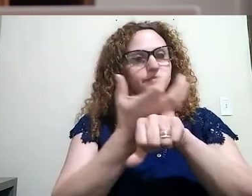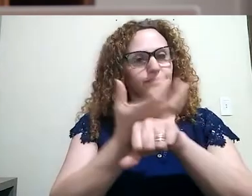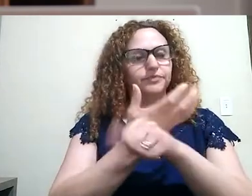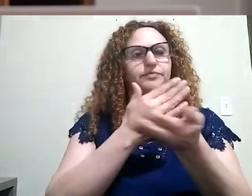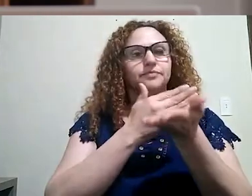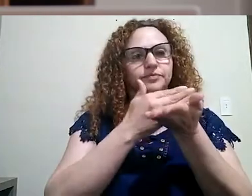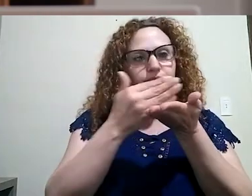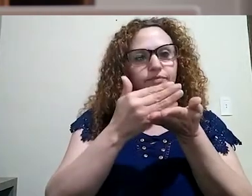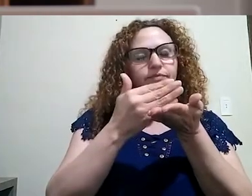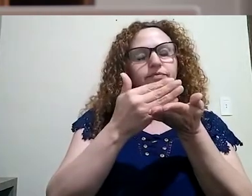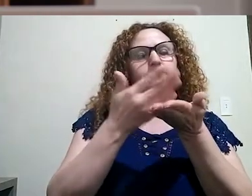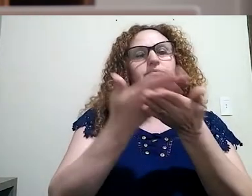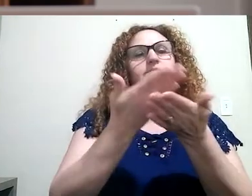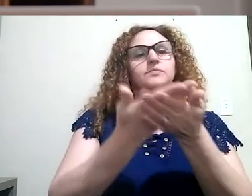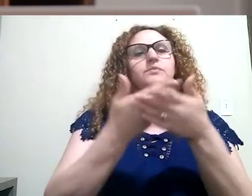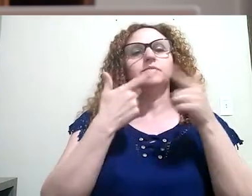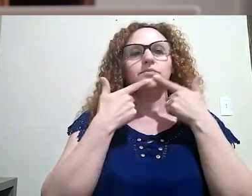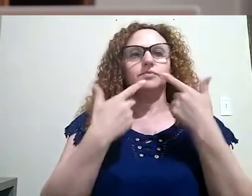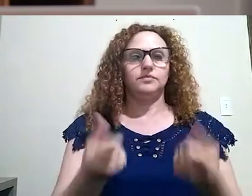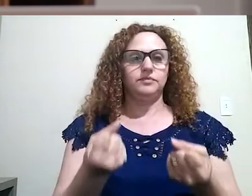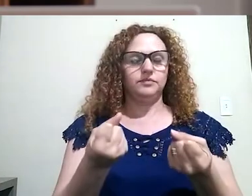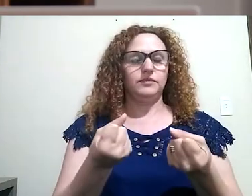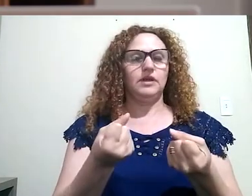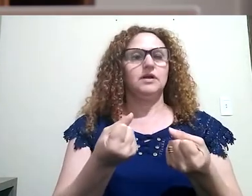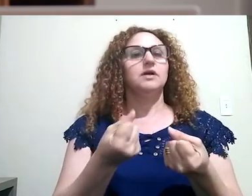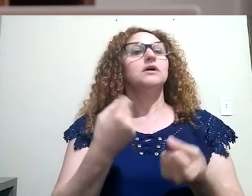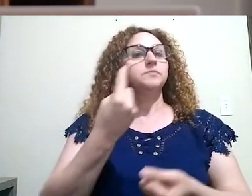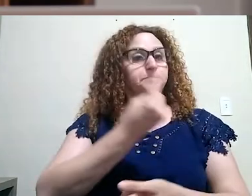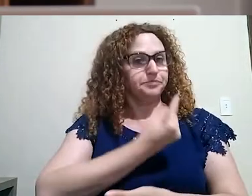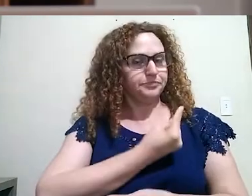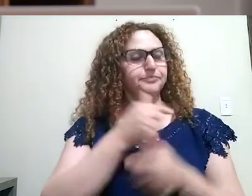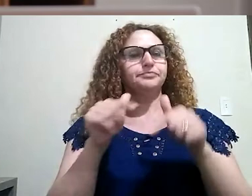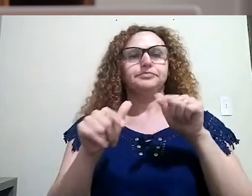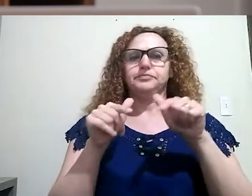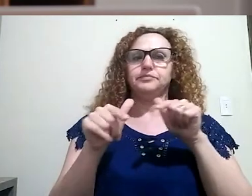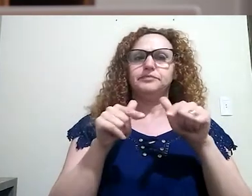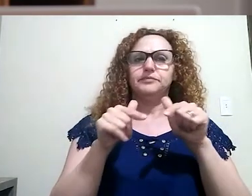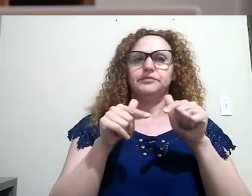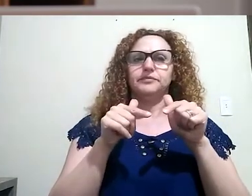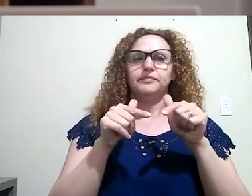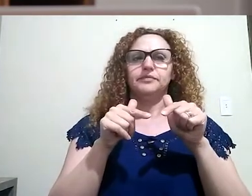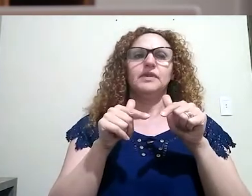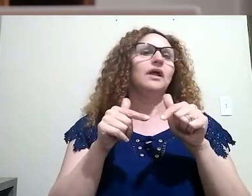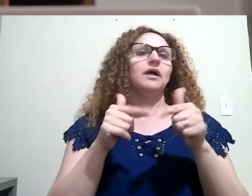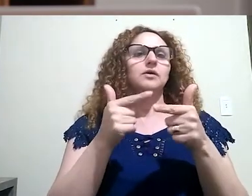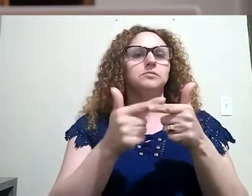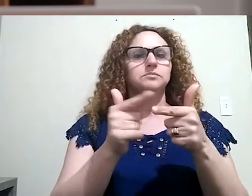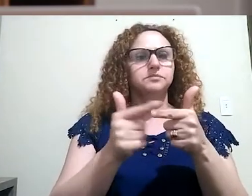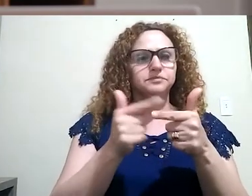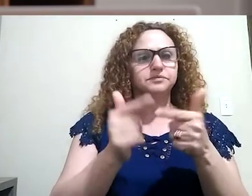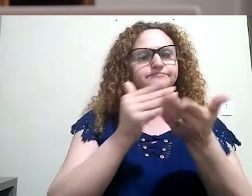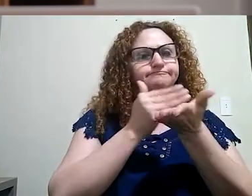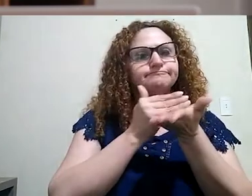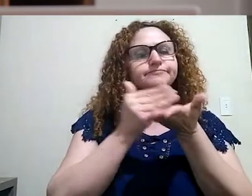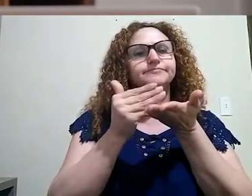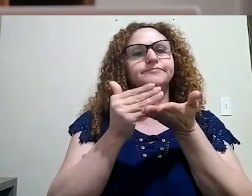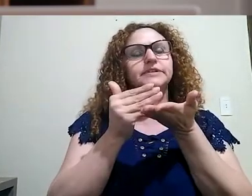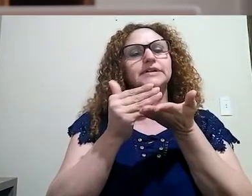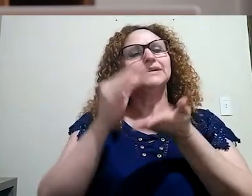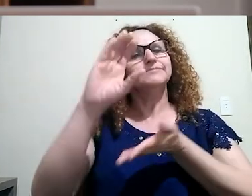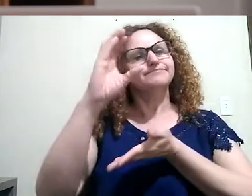Como o próprio nome da disciplina indica, nós trabalharemos com questões introdutórias da linguística,